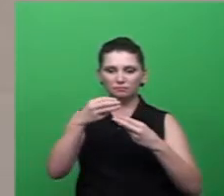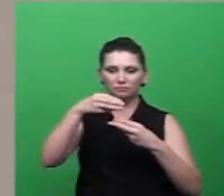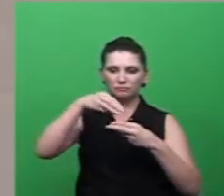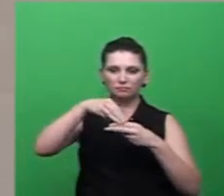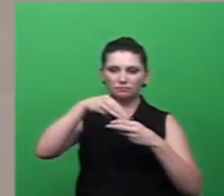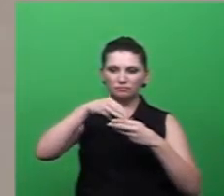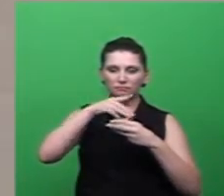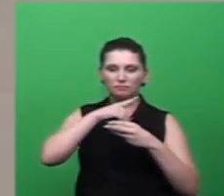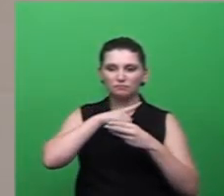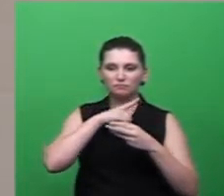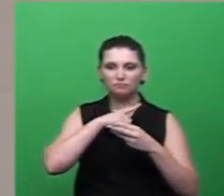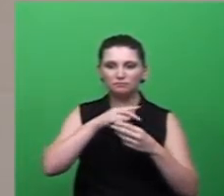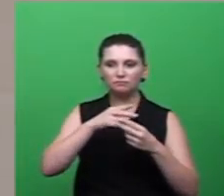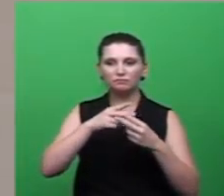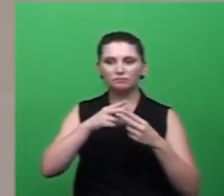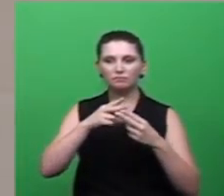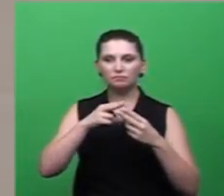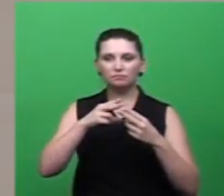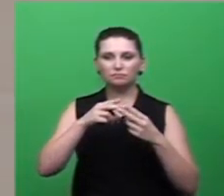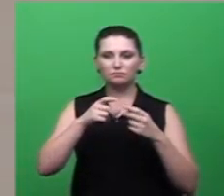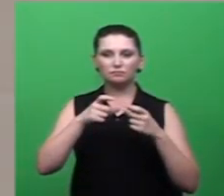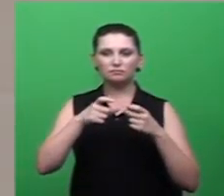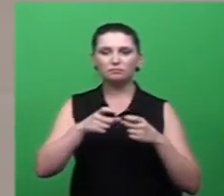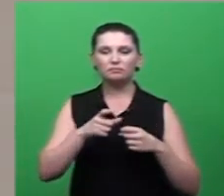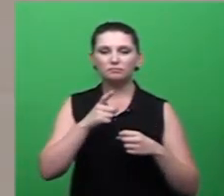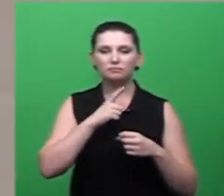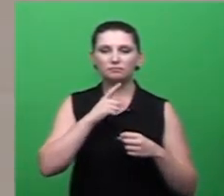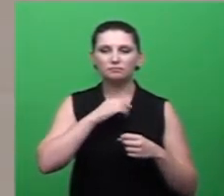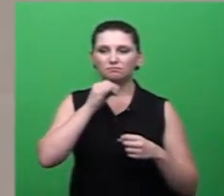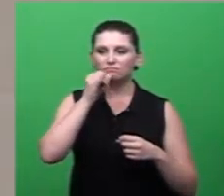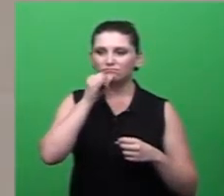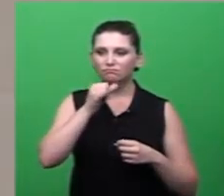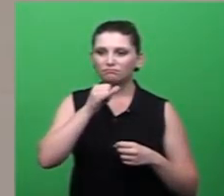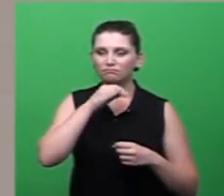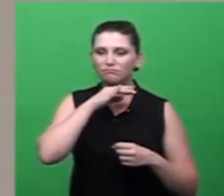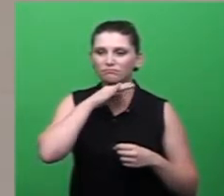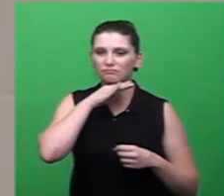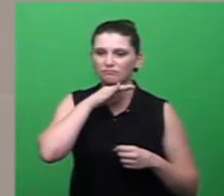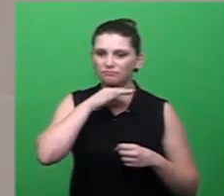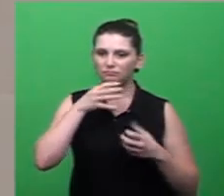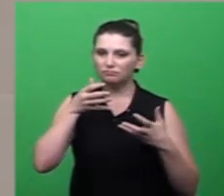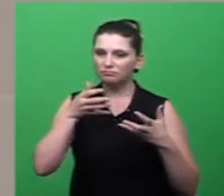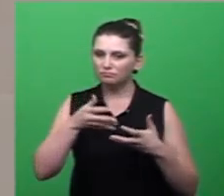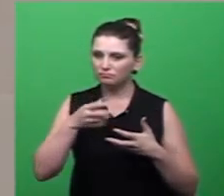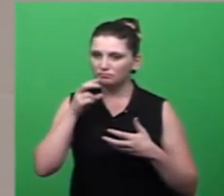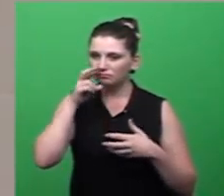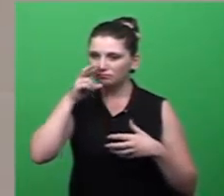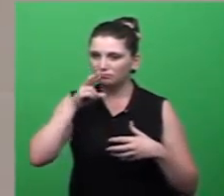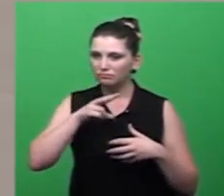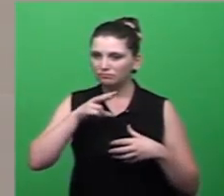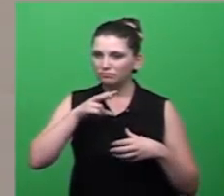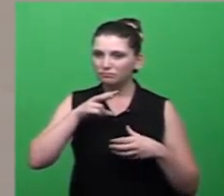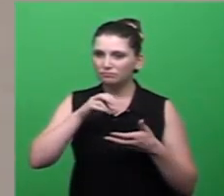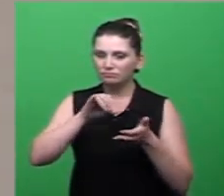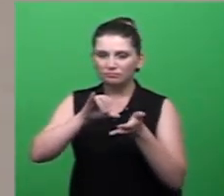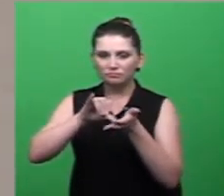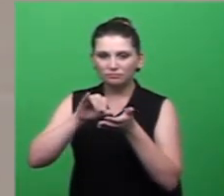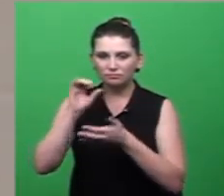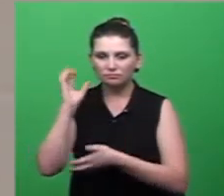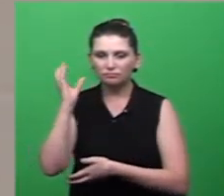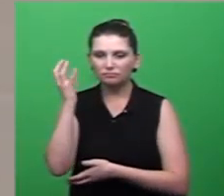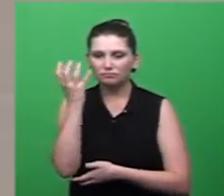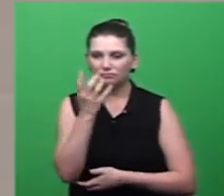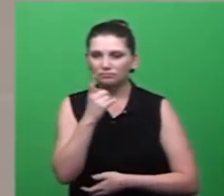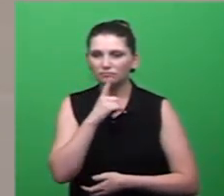áreas públicas que estão dando o mau exemplo hoje mesmo a praça da próspera eu fui lá fotografar realmente o mato está enorme